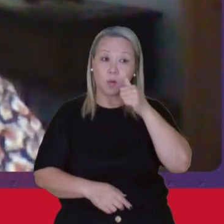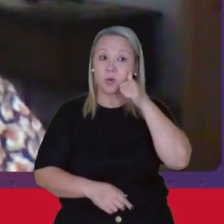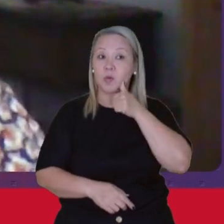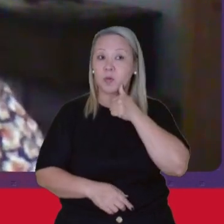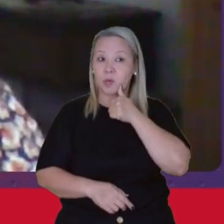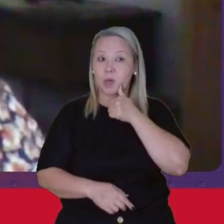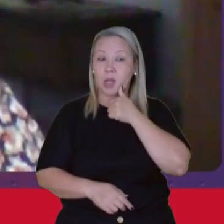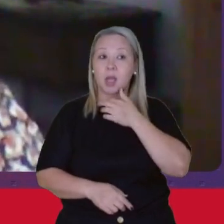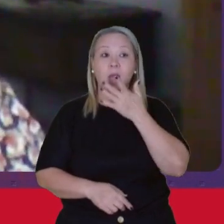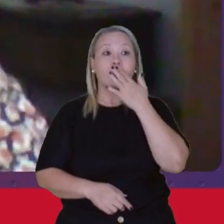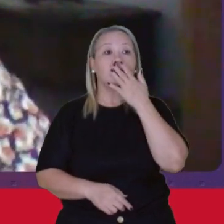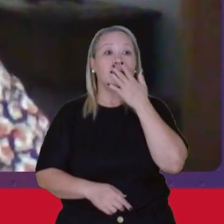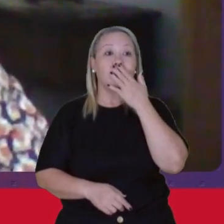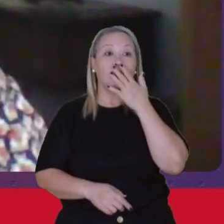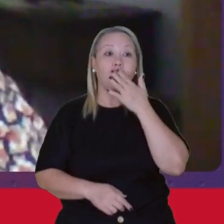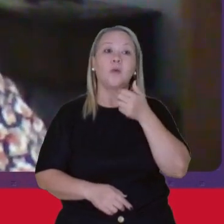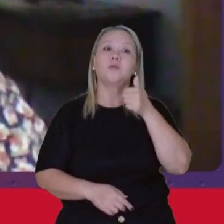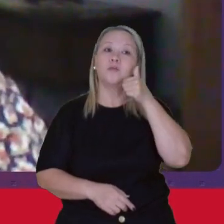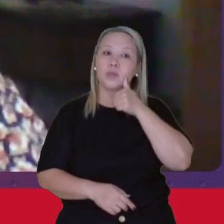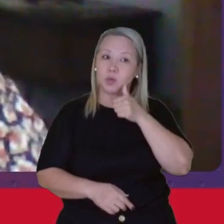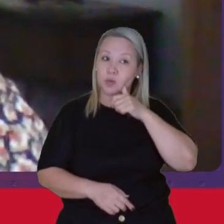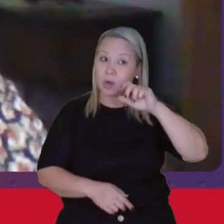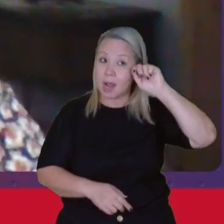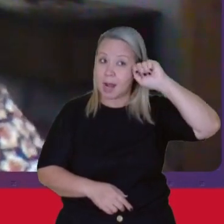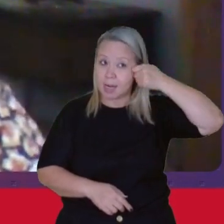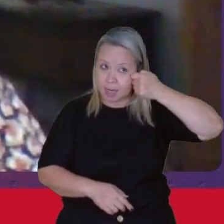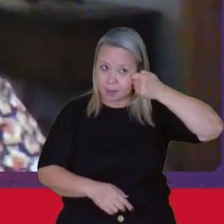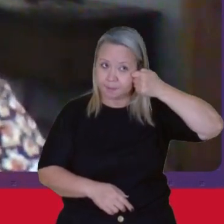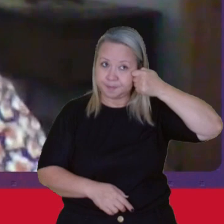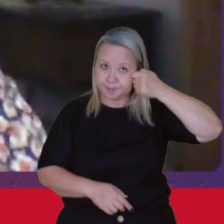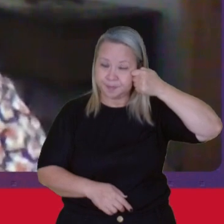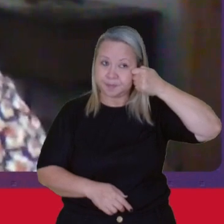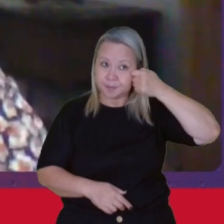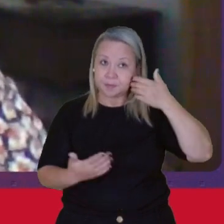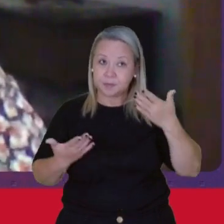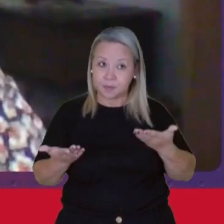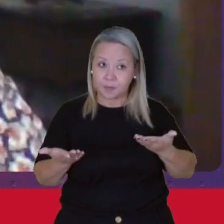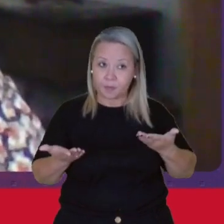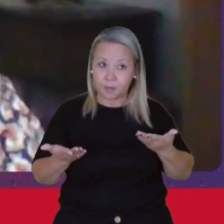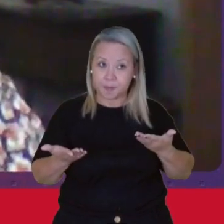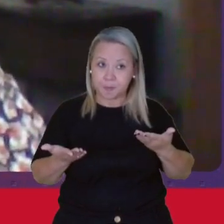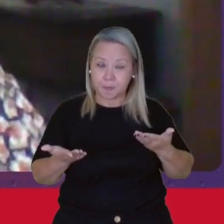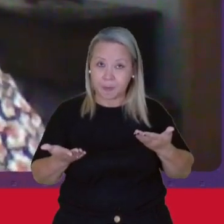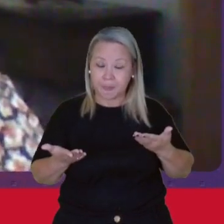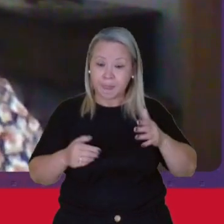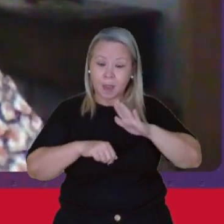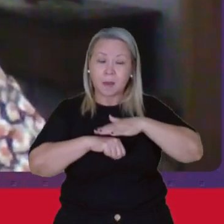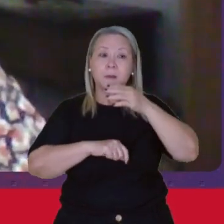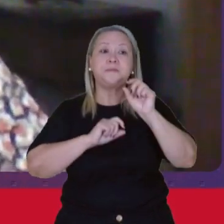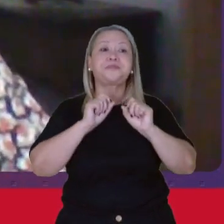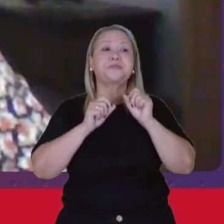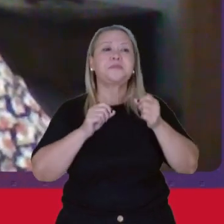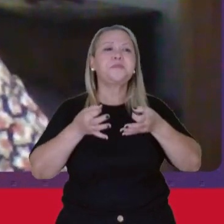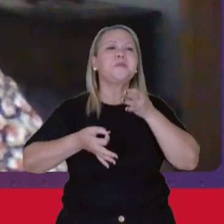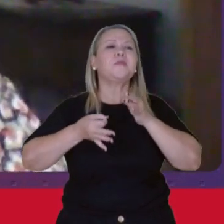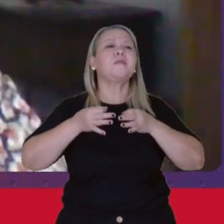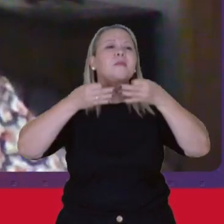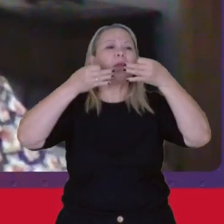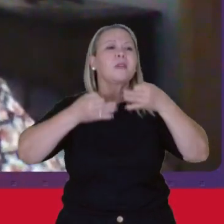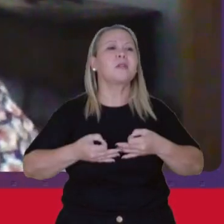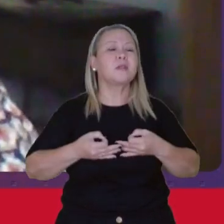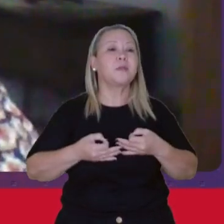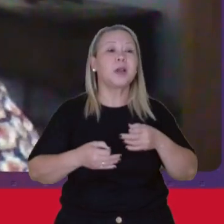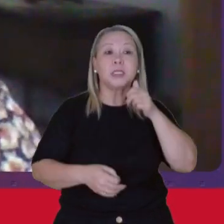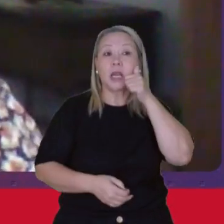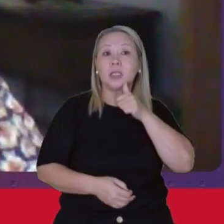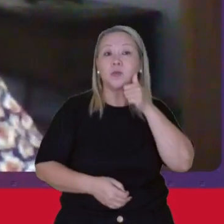E a cor É a cor De mulher Negra E Mais do que isso São justamente As